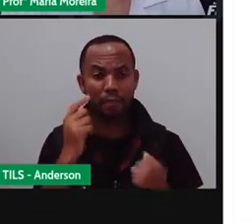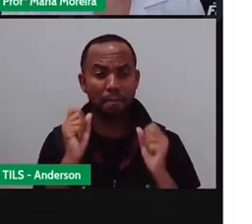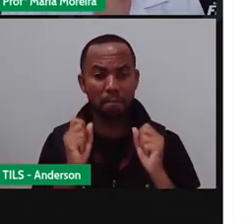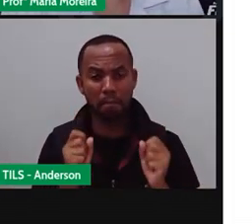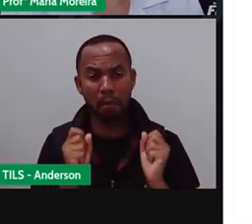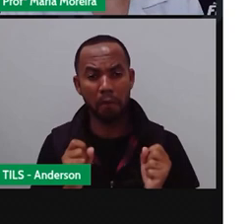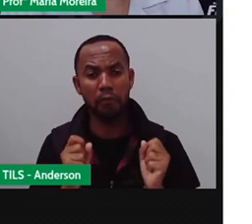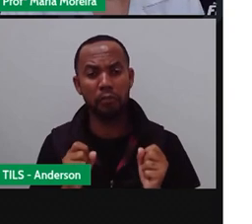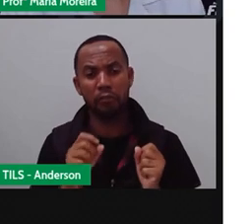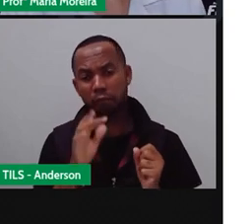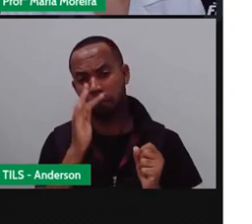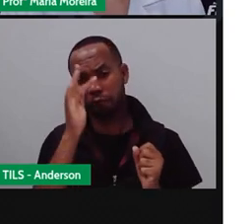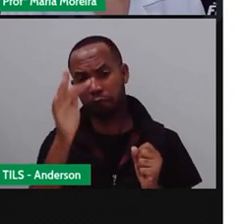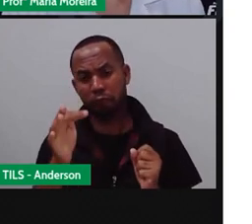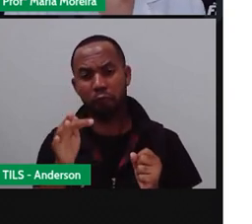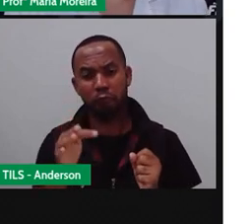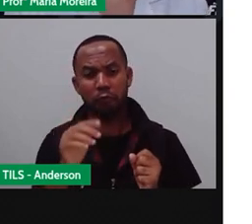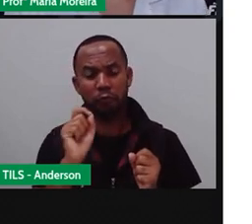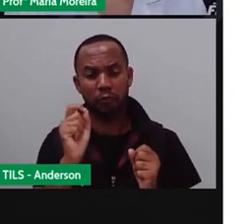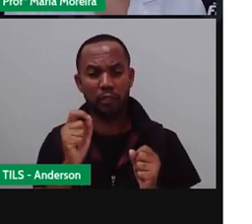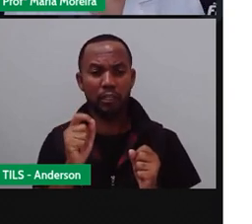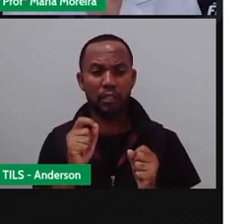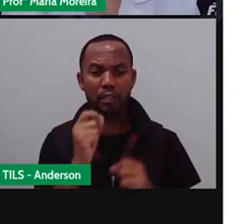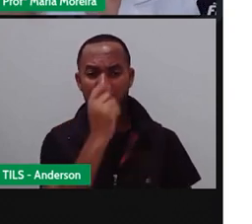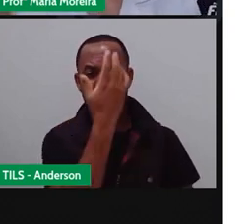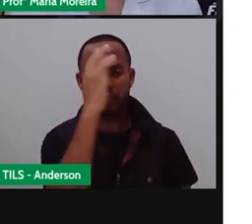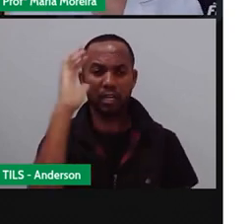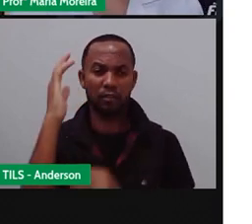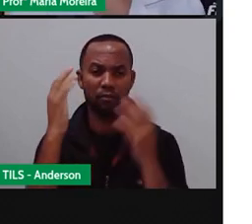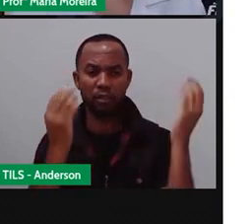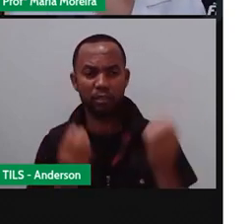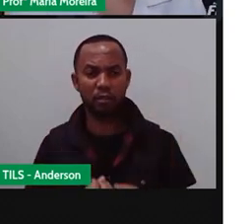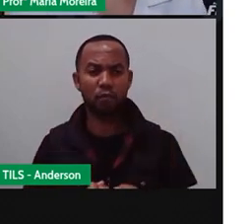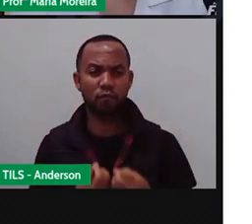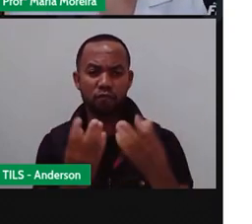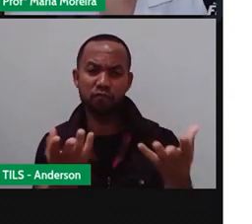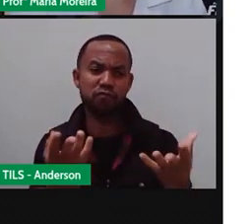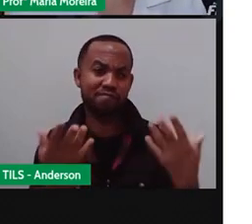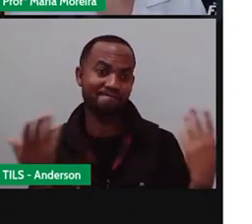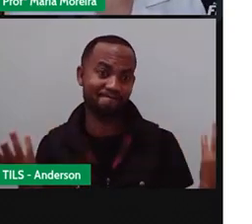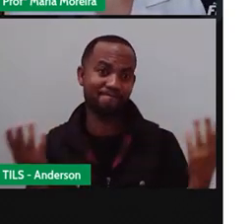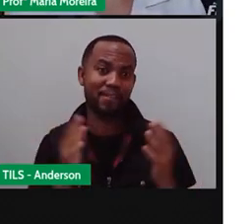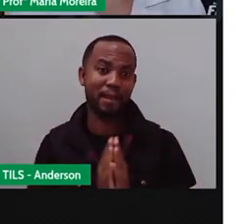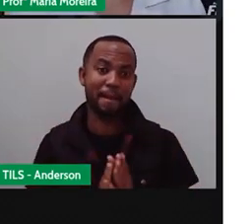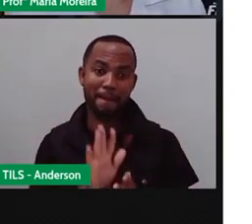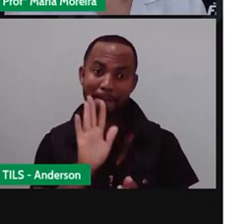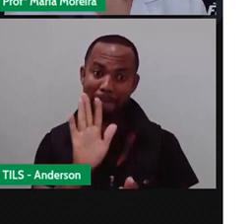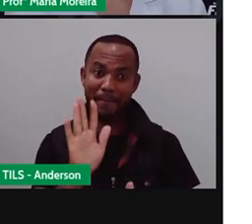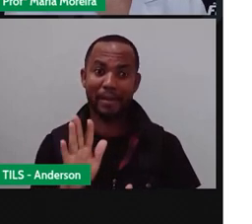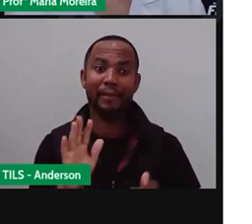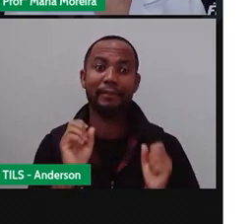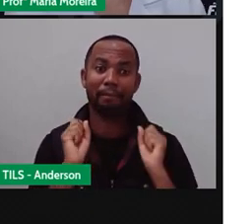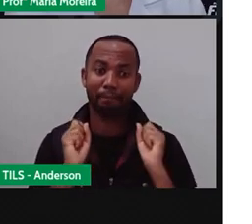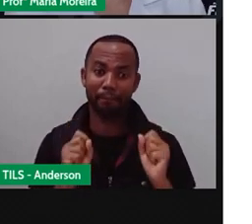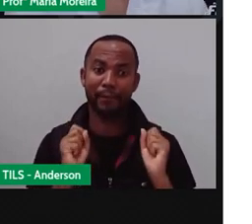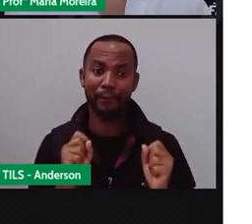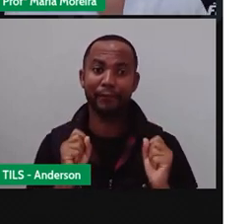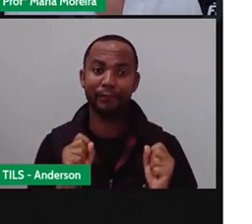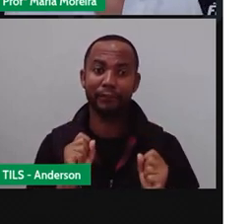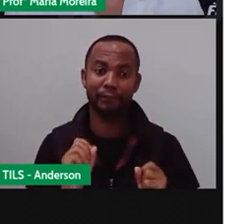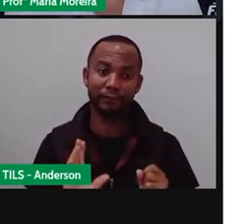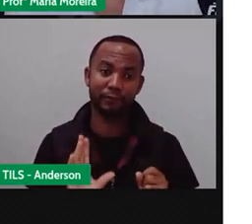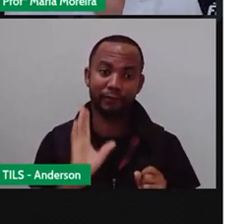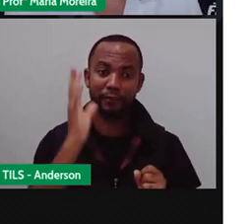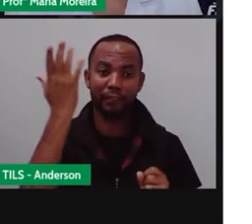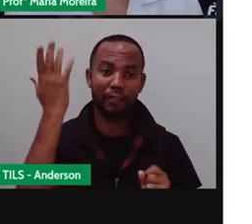reintroduzidas na natureza. O grande problema de se reintroduzir, né, essas espécies na natureza é porque a